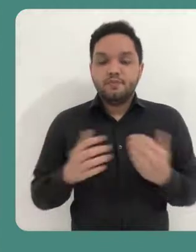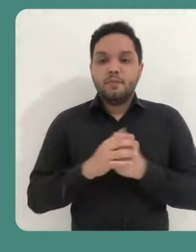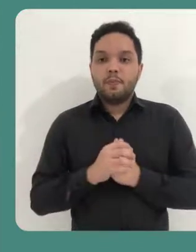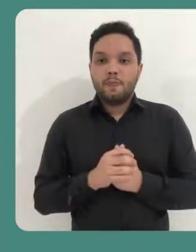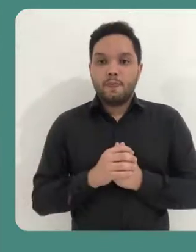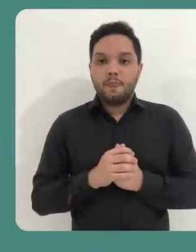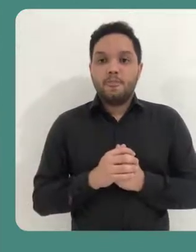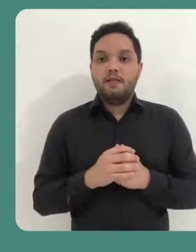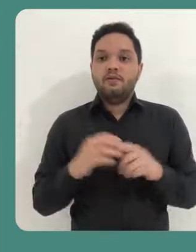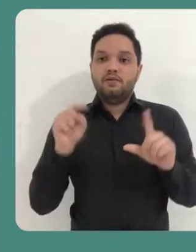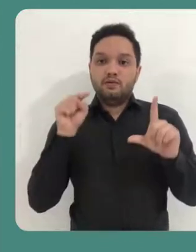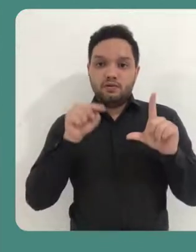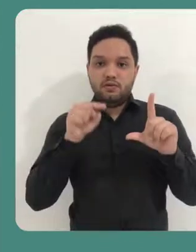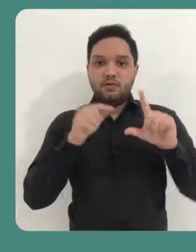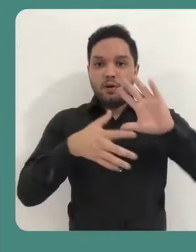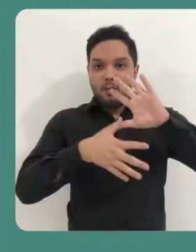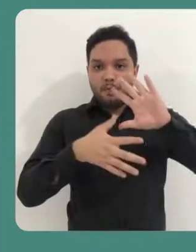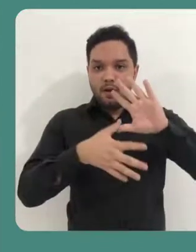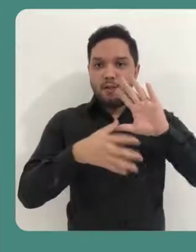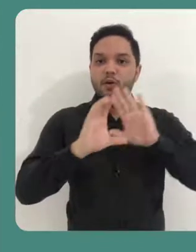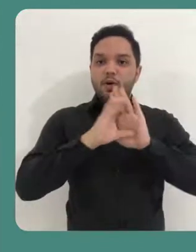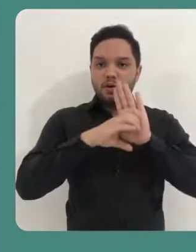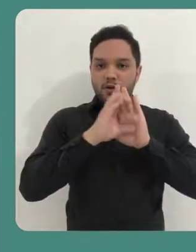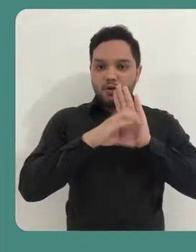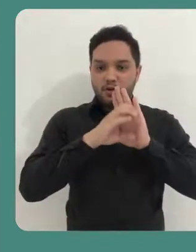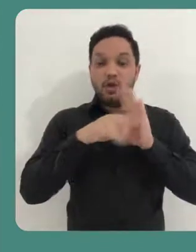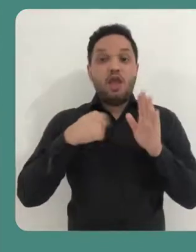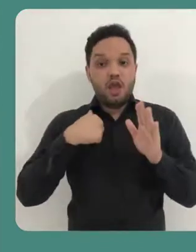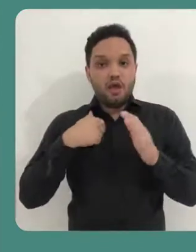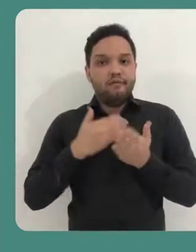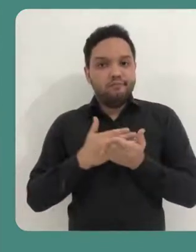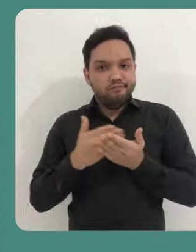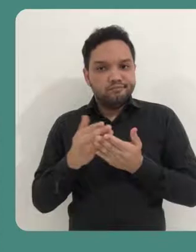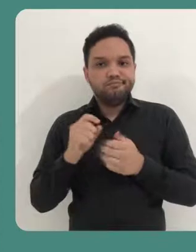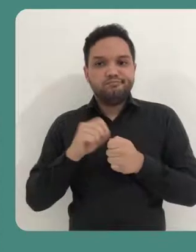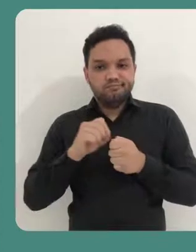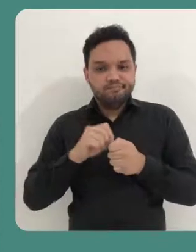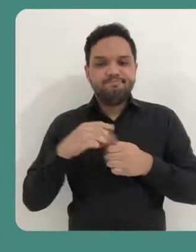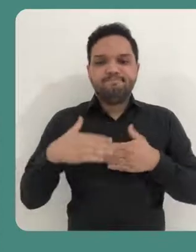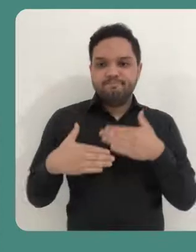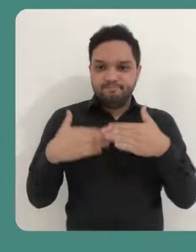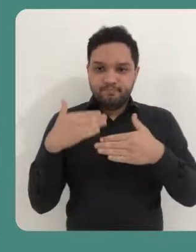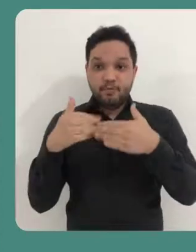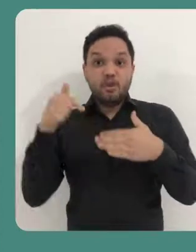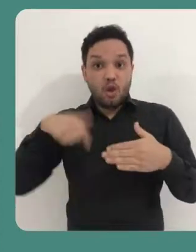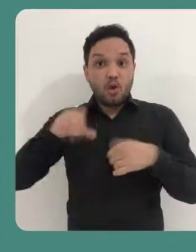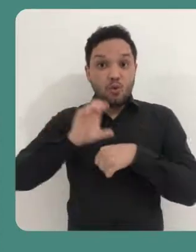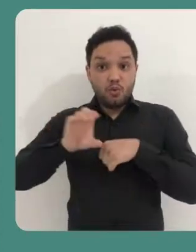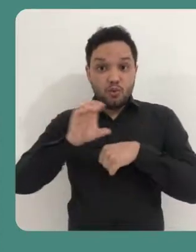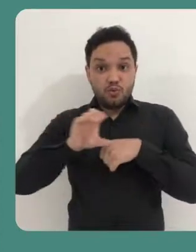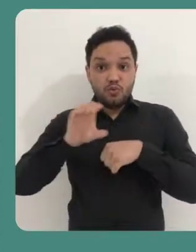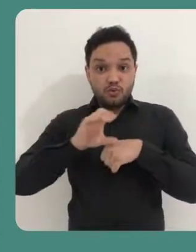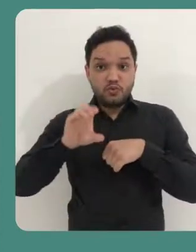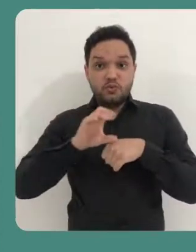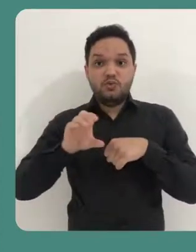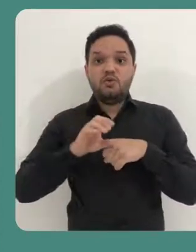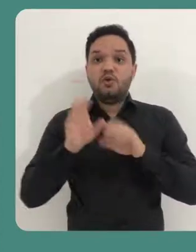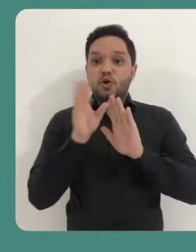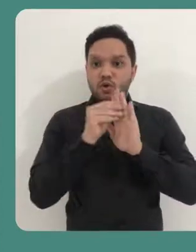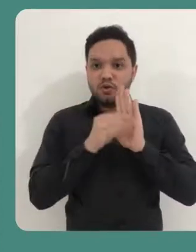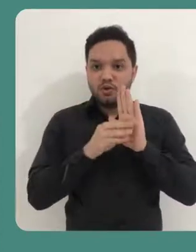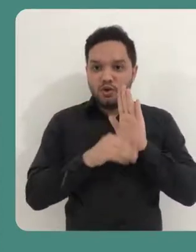Bom pessoal, então este é o mapa conceitual que eu estou construindo do nosso curso de conteúdos digitais.